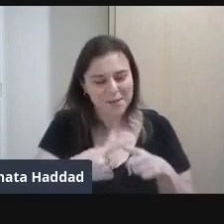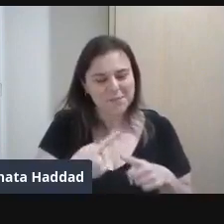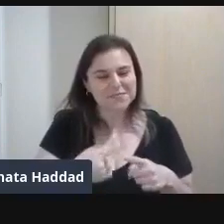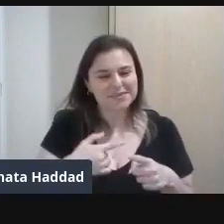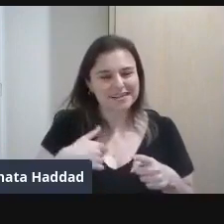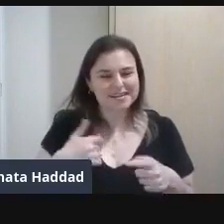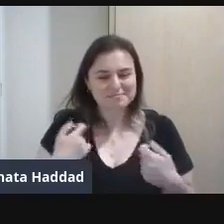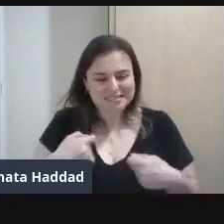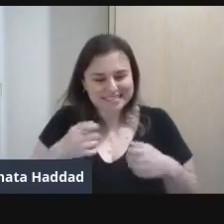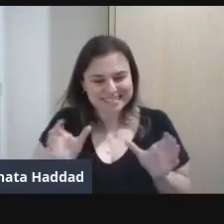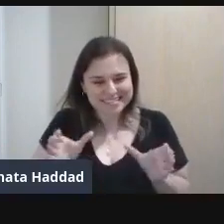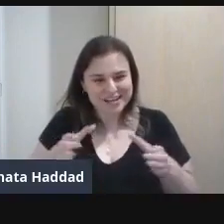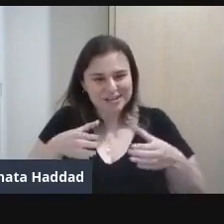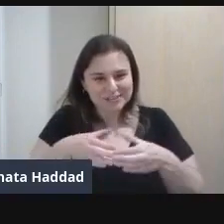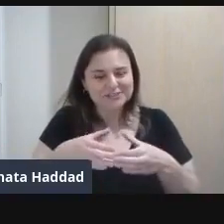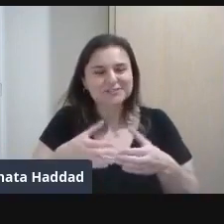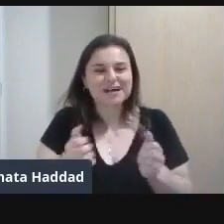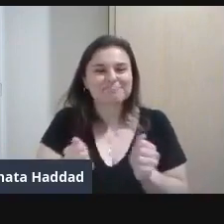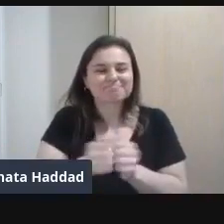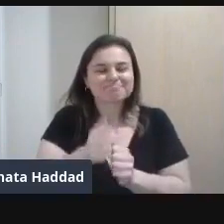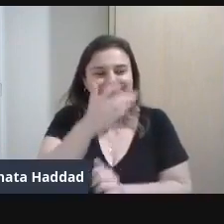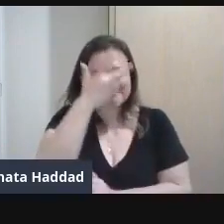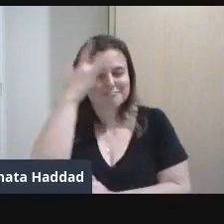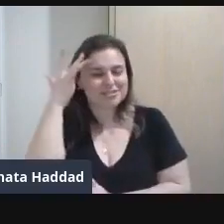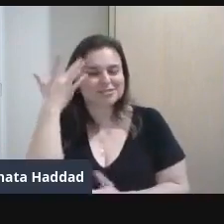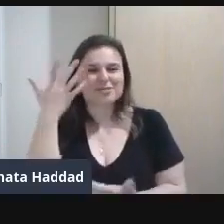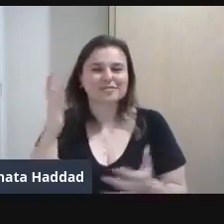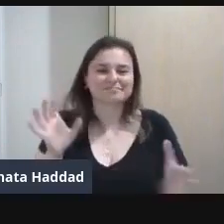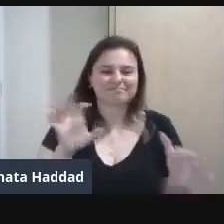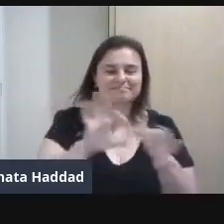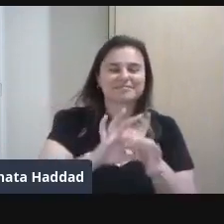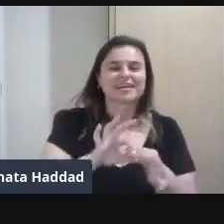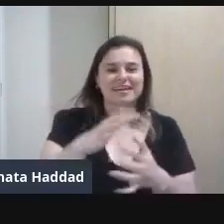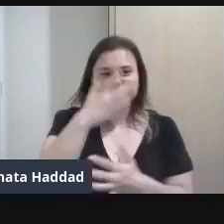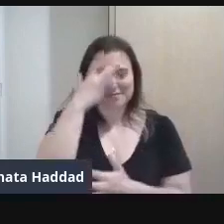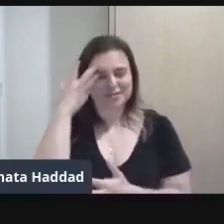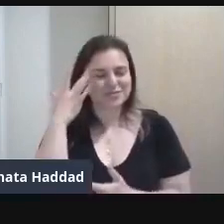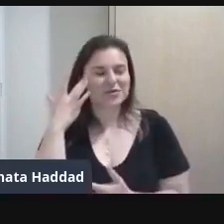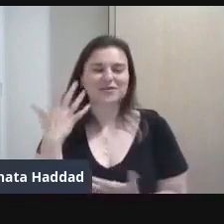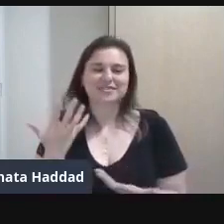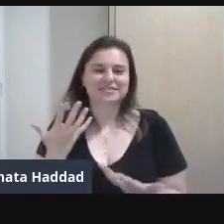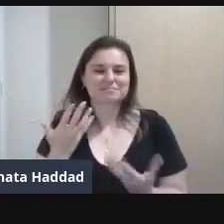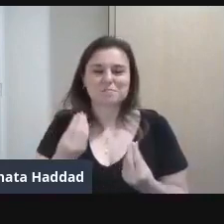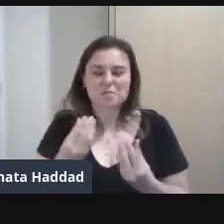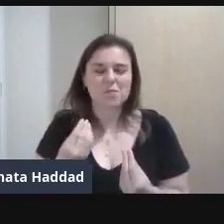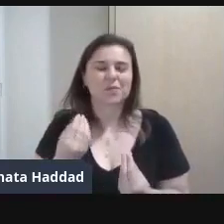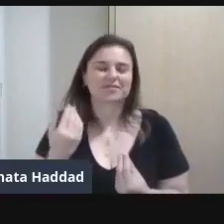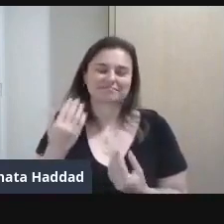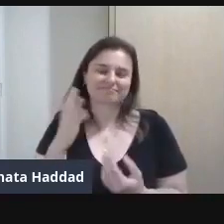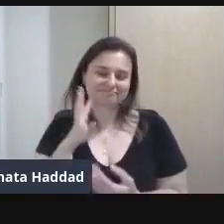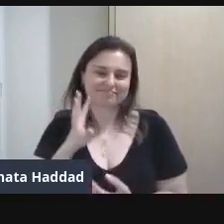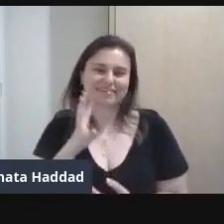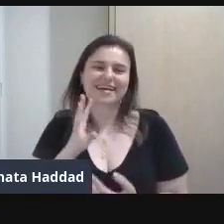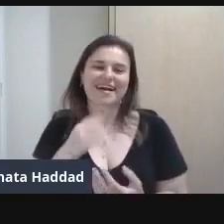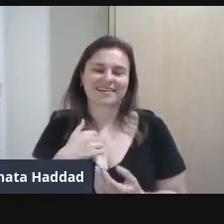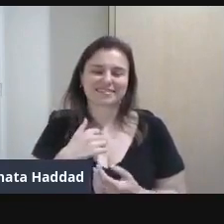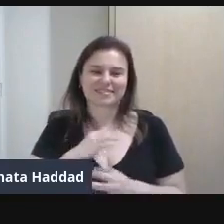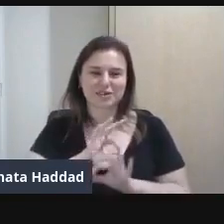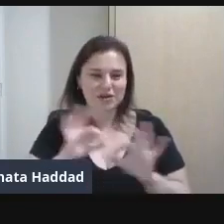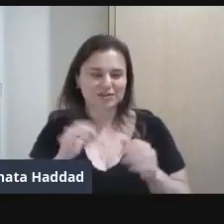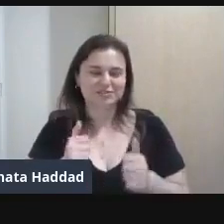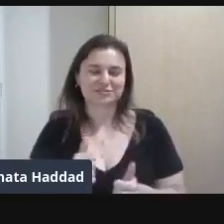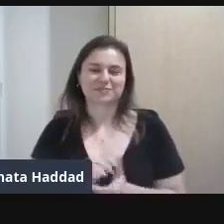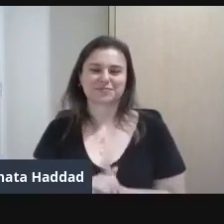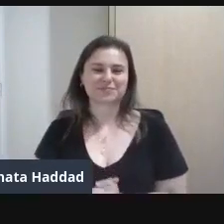juntar E se cercar De pessoas incríveis Acreditem Vamos nos cercar De pessoas incríveis Então Fica